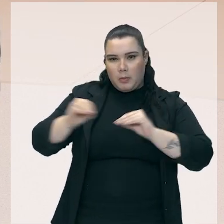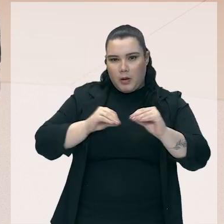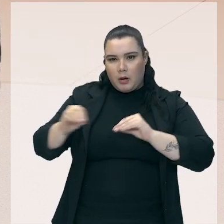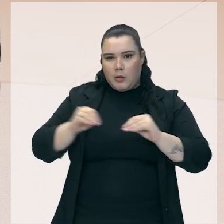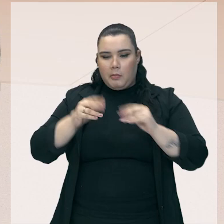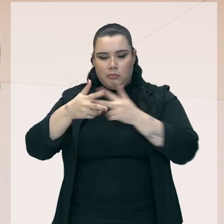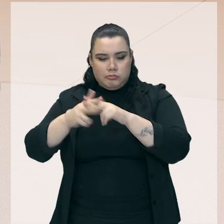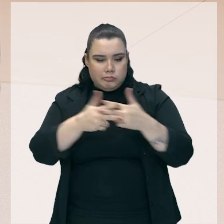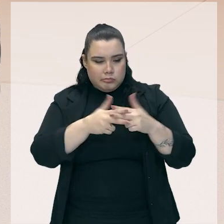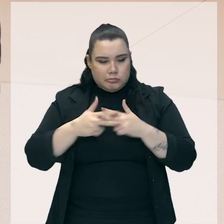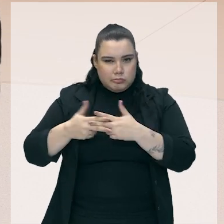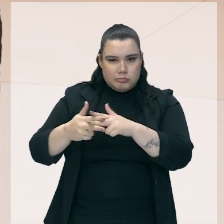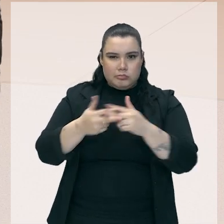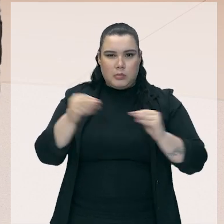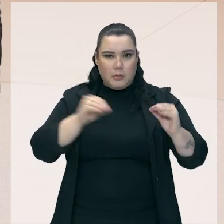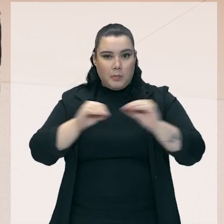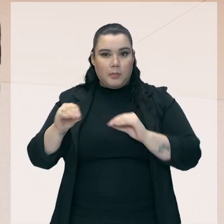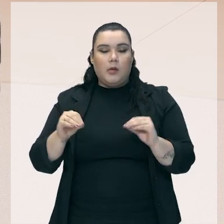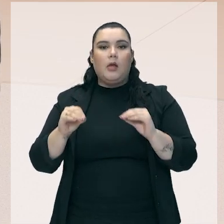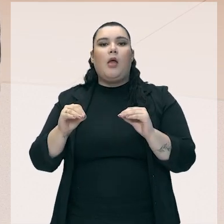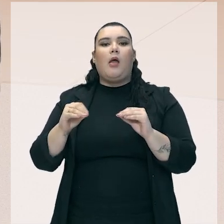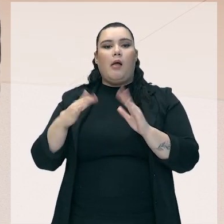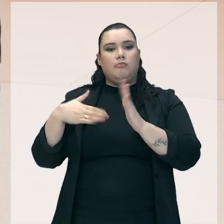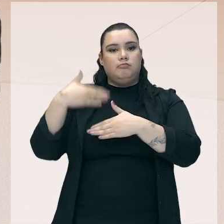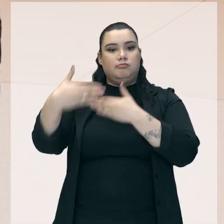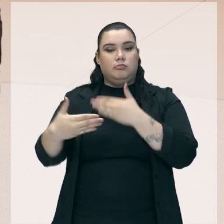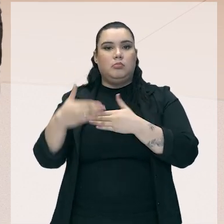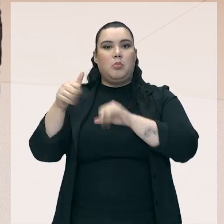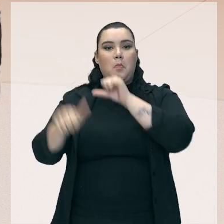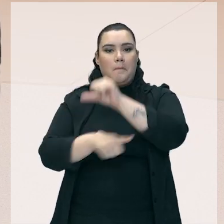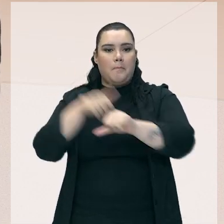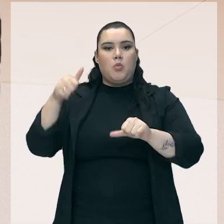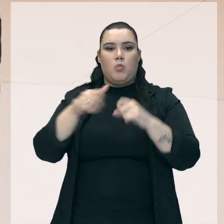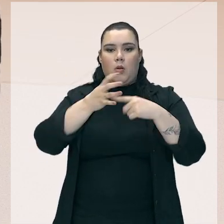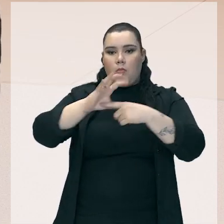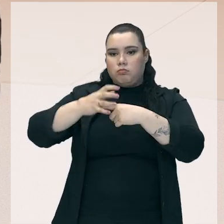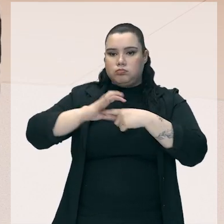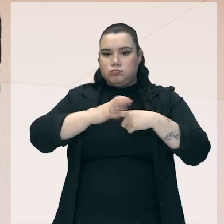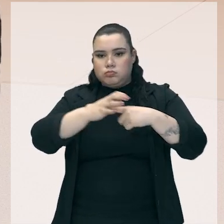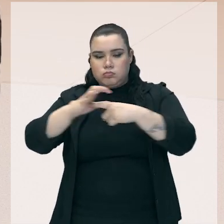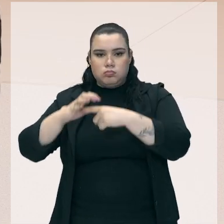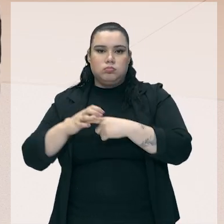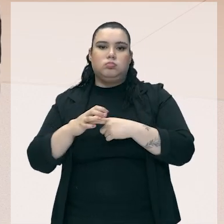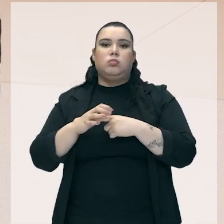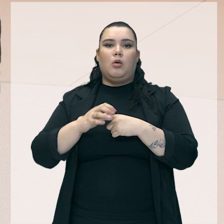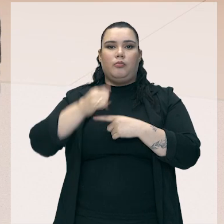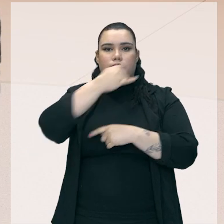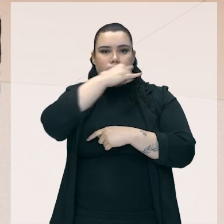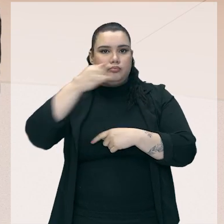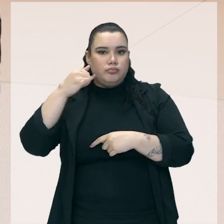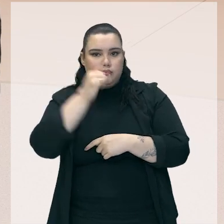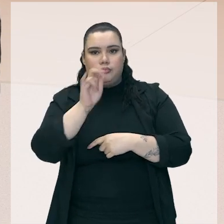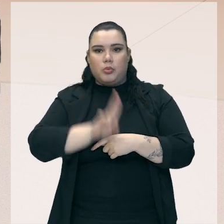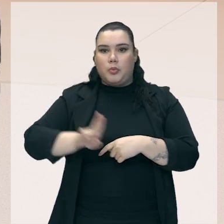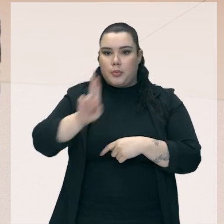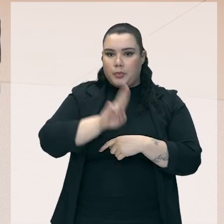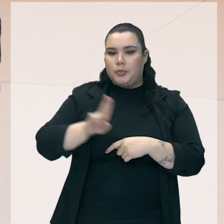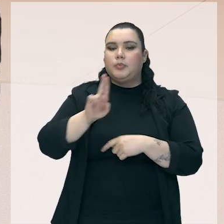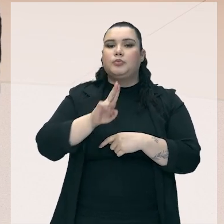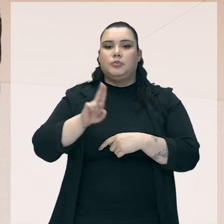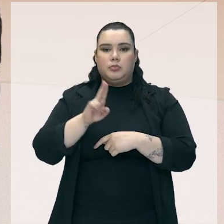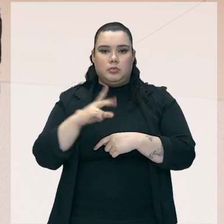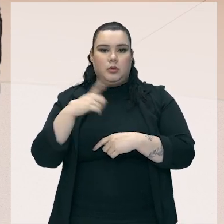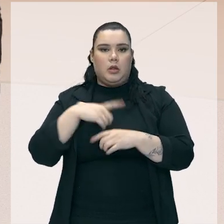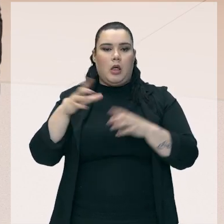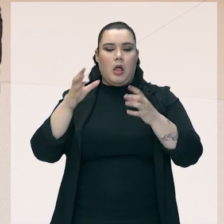ferramentas, ou na mão mesmo, e aí vem a máquina a vapor, ou vem o uso da energia movida ali, a